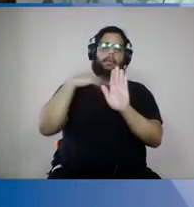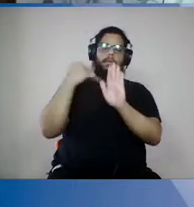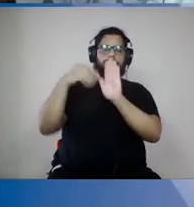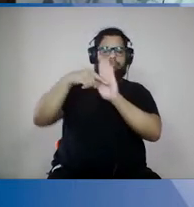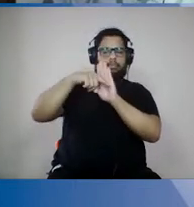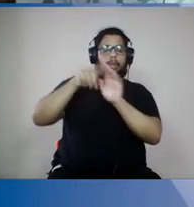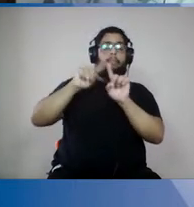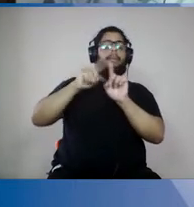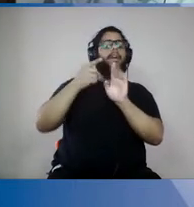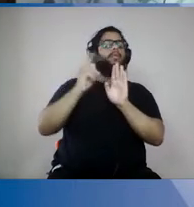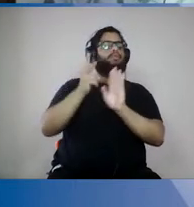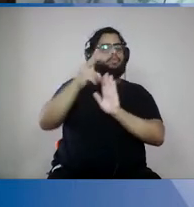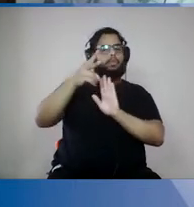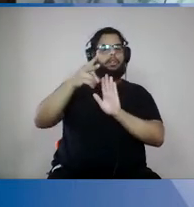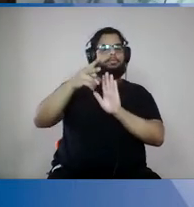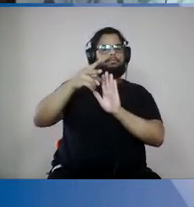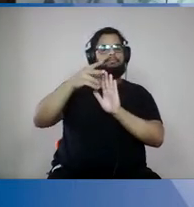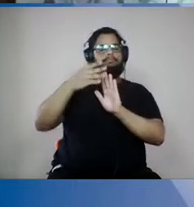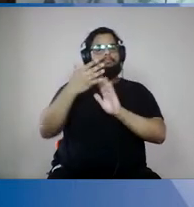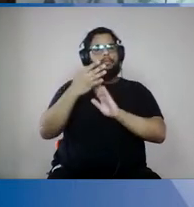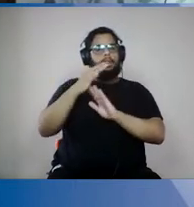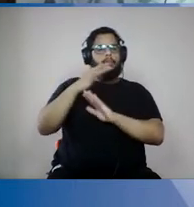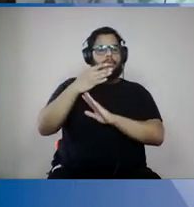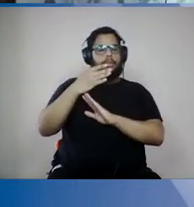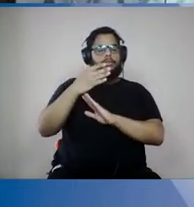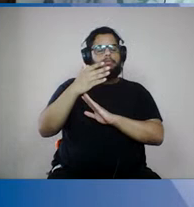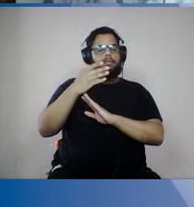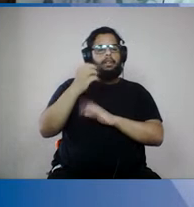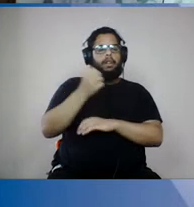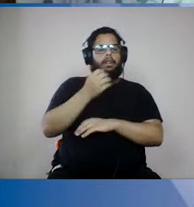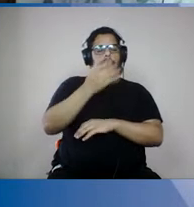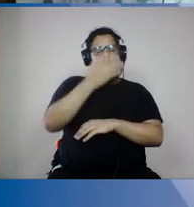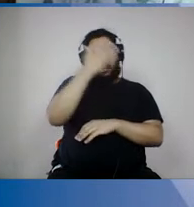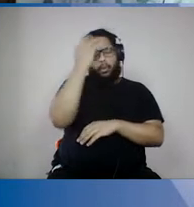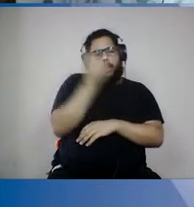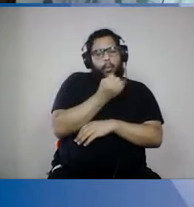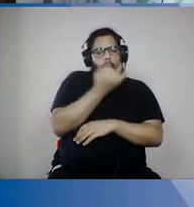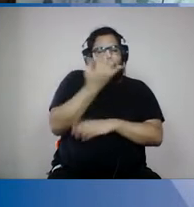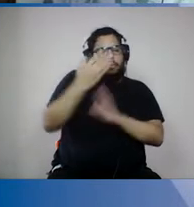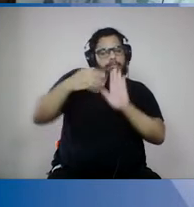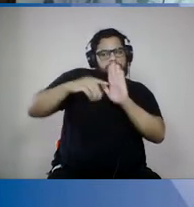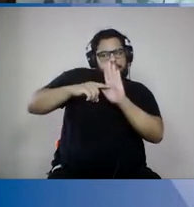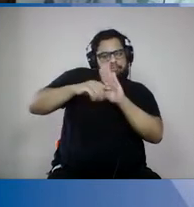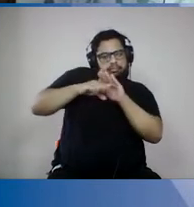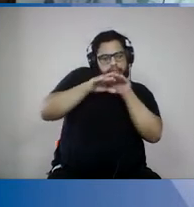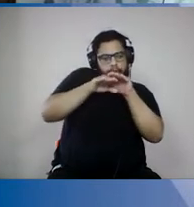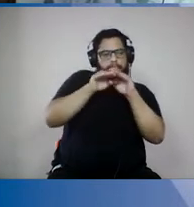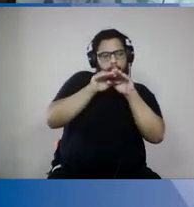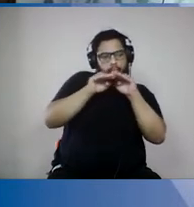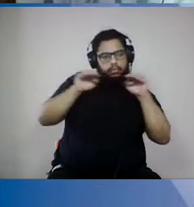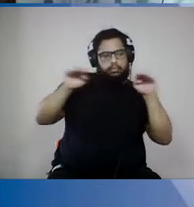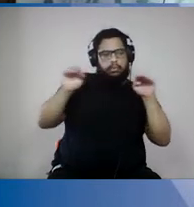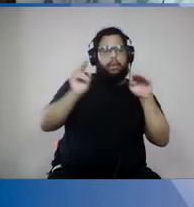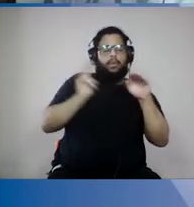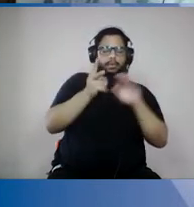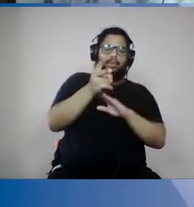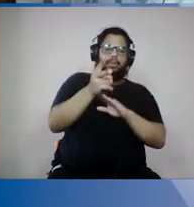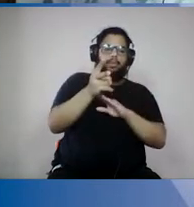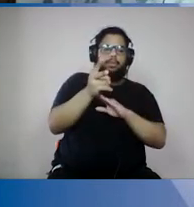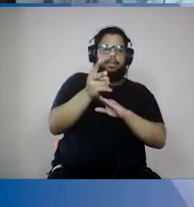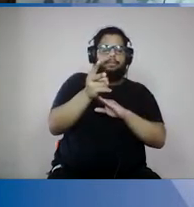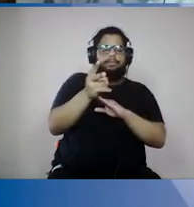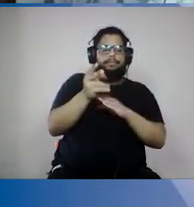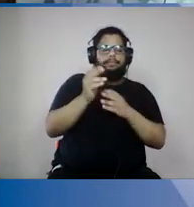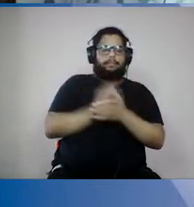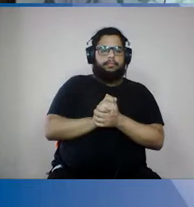mas a gente ainda mantém um platô de casos aqui em uma incidência muito alta, uma incidência diária